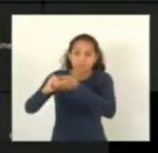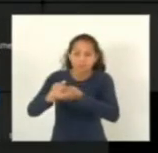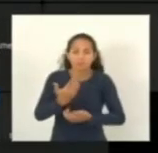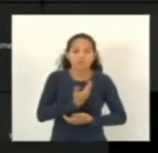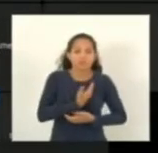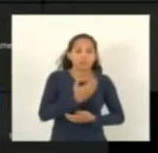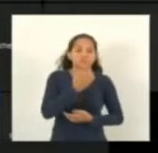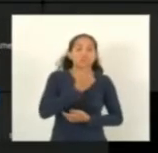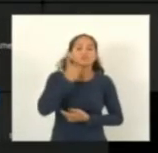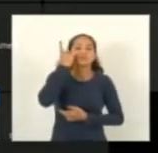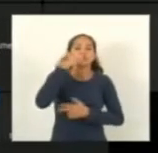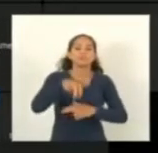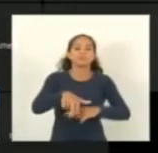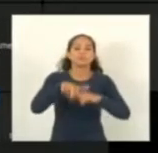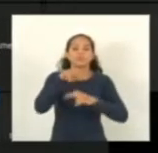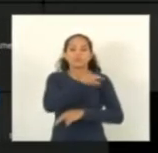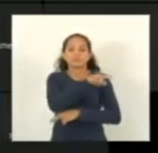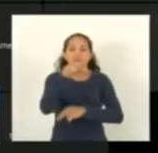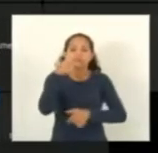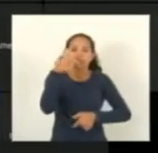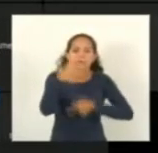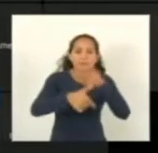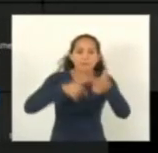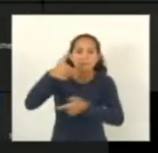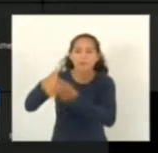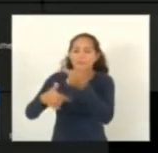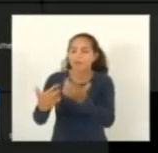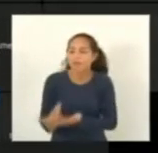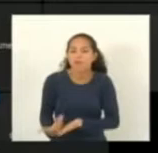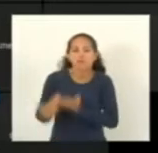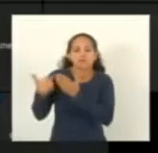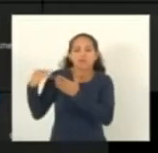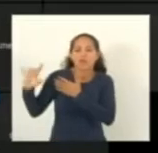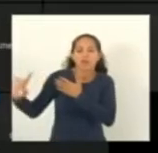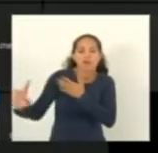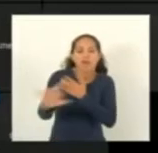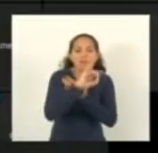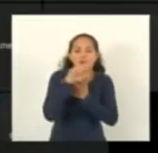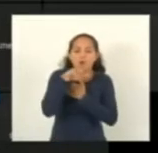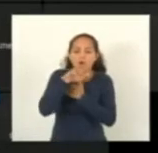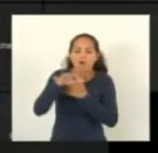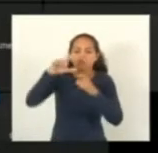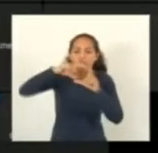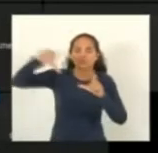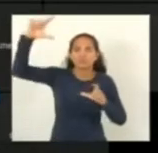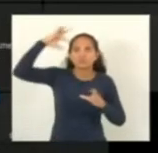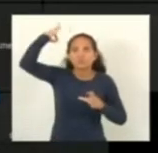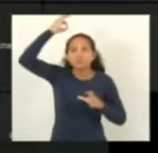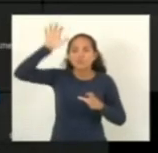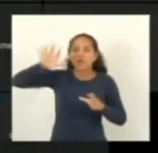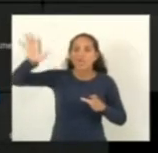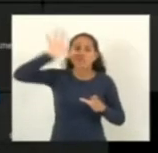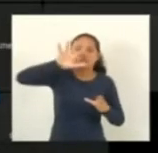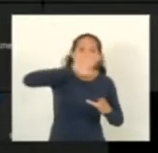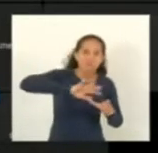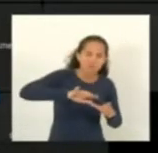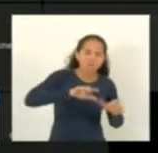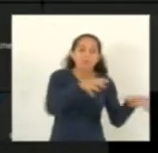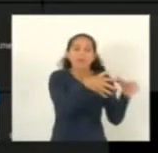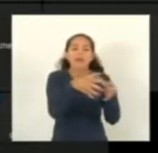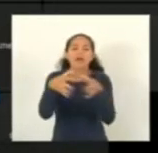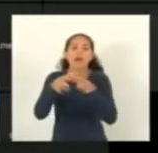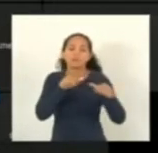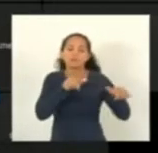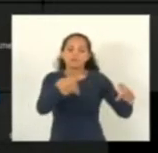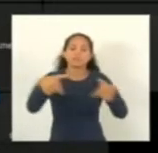diante desse papel que protagoniza cada um na sua região no seu campo de atuação nesse momento eu ouço